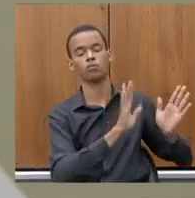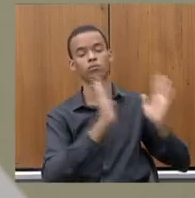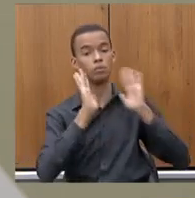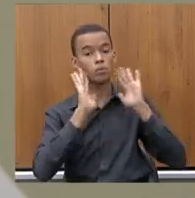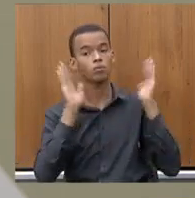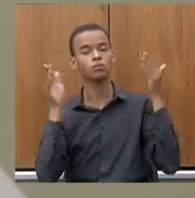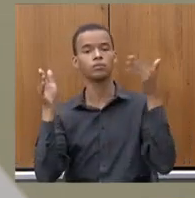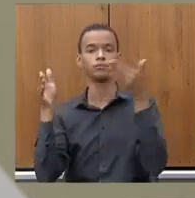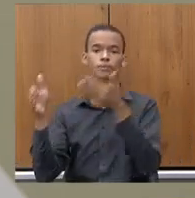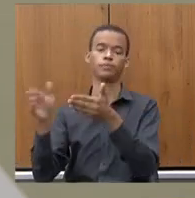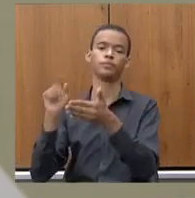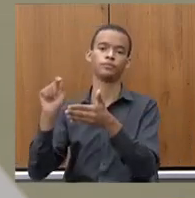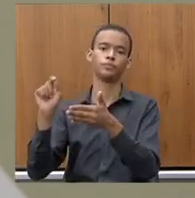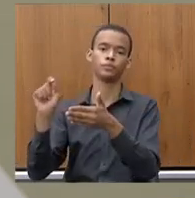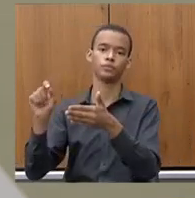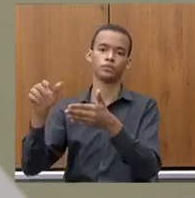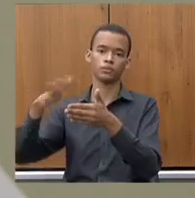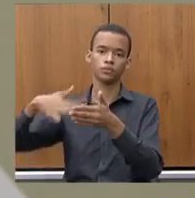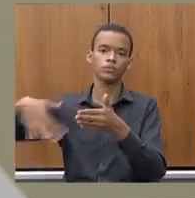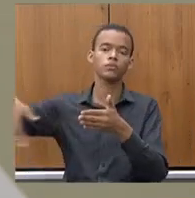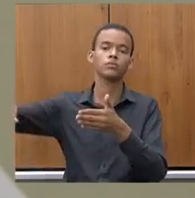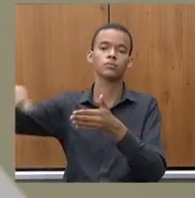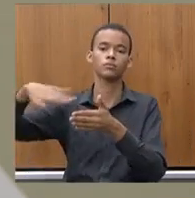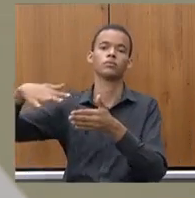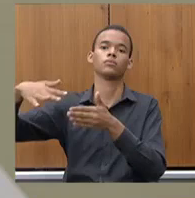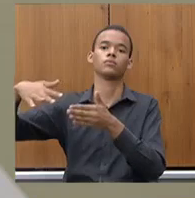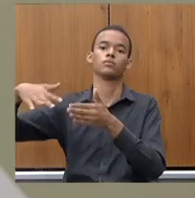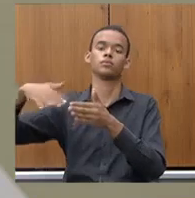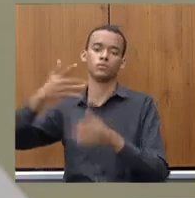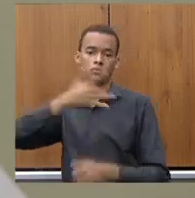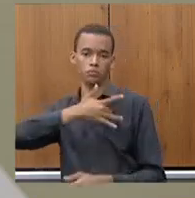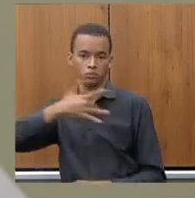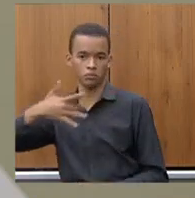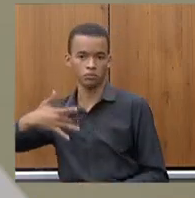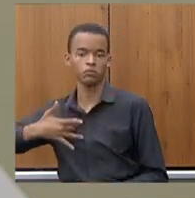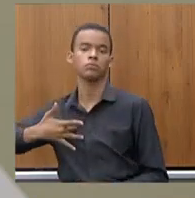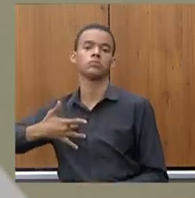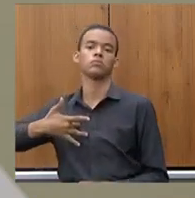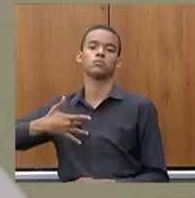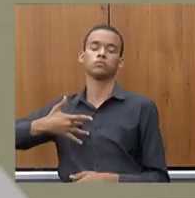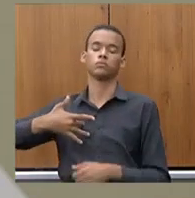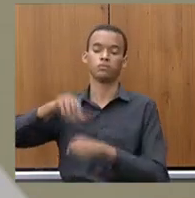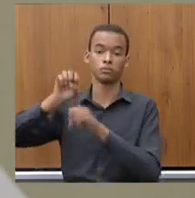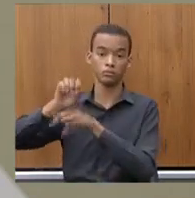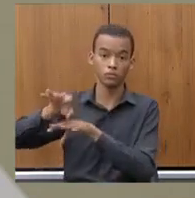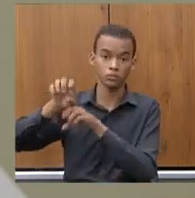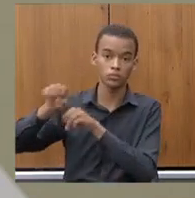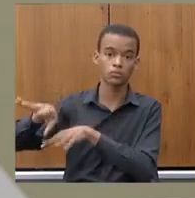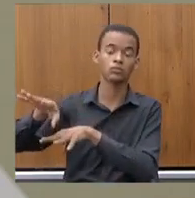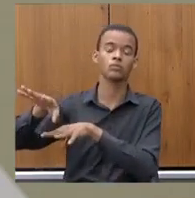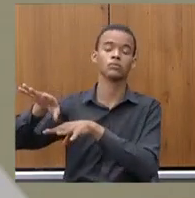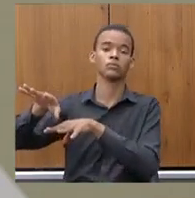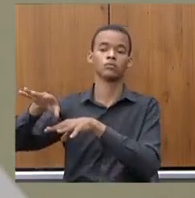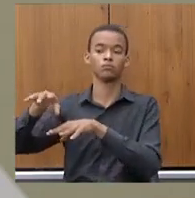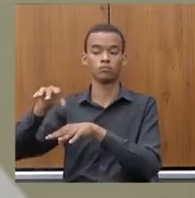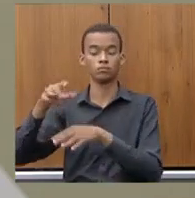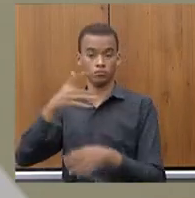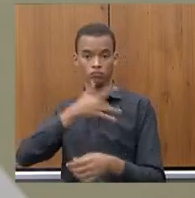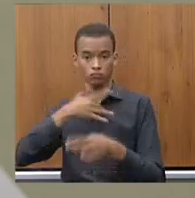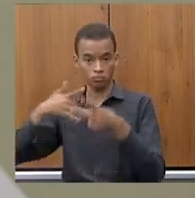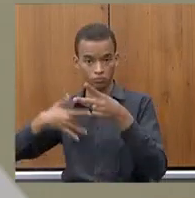atividade voltada para saúde para a educação que é um dos